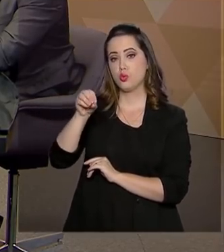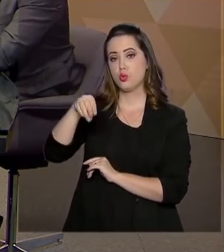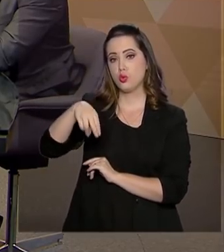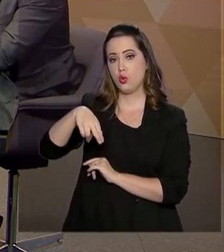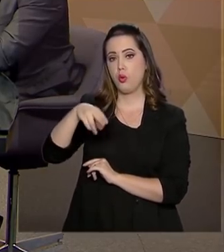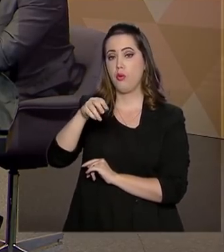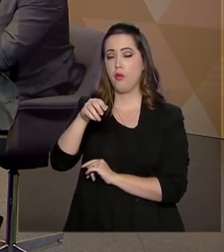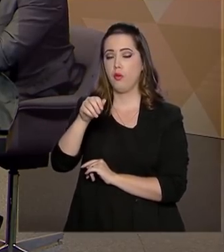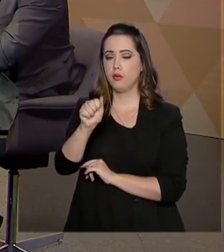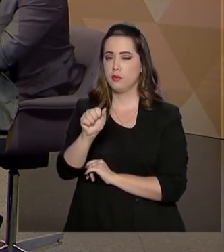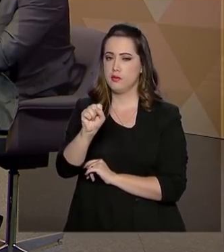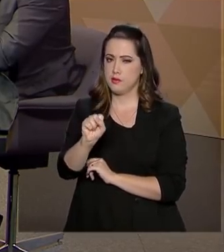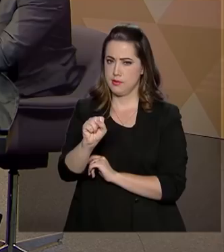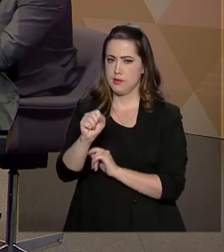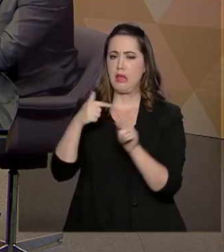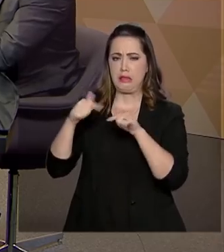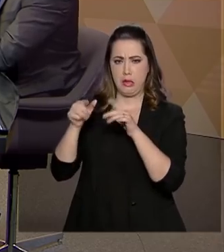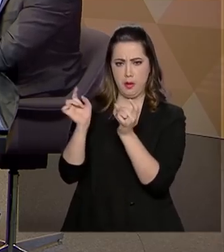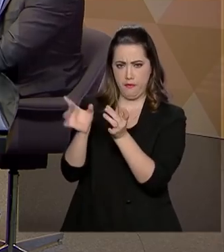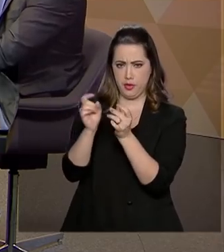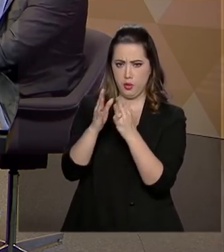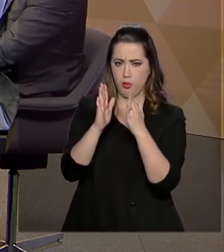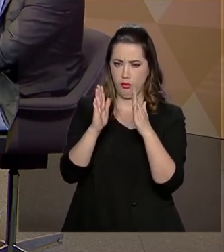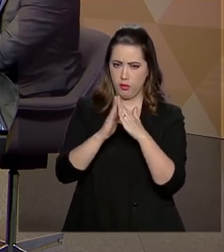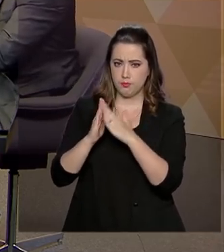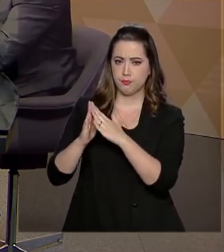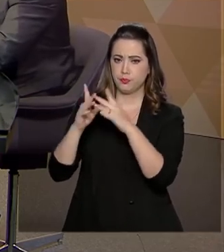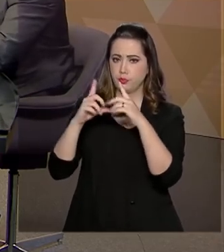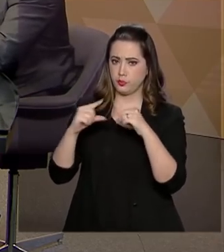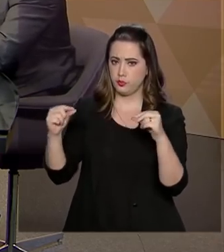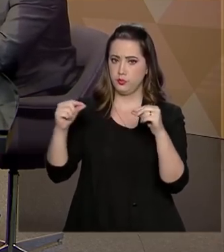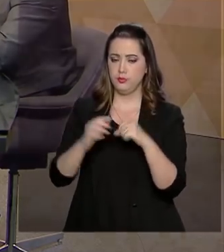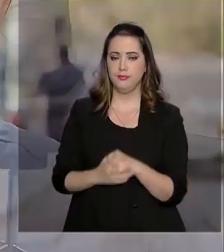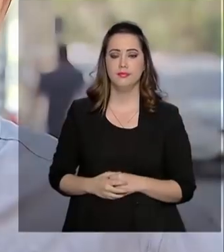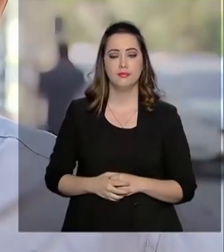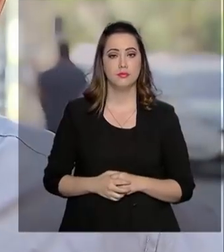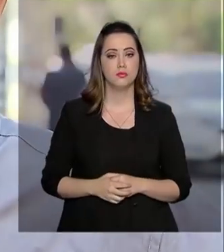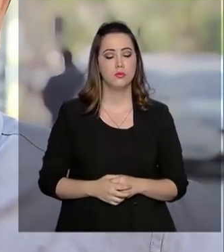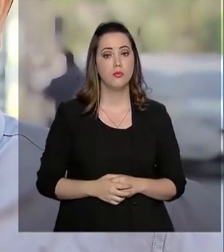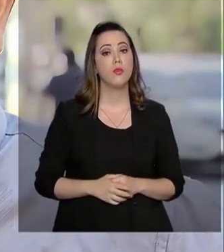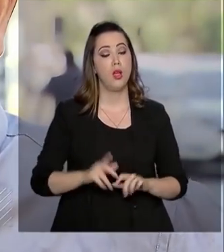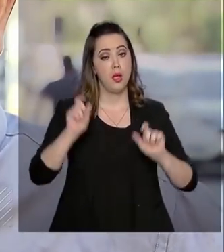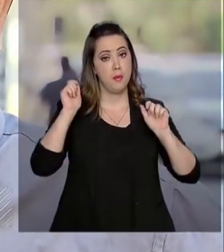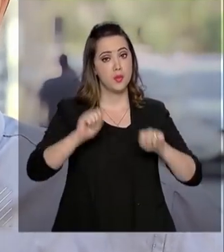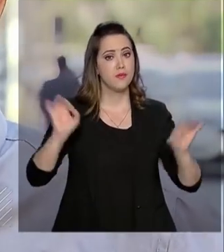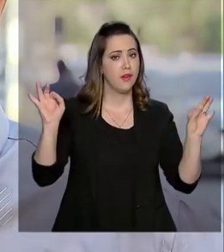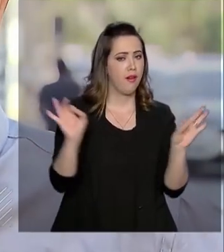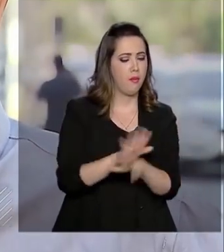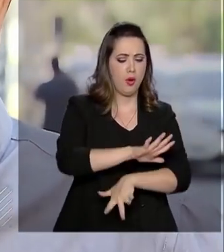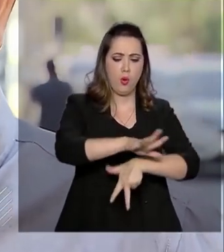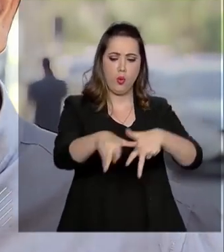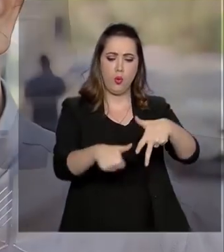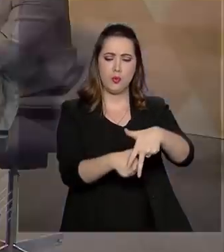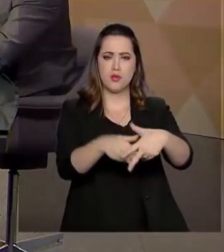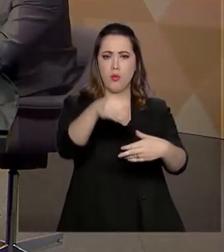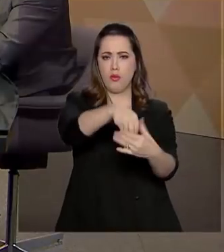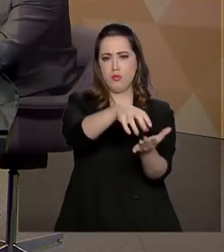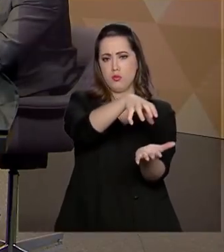corretor de imóveis aqui de Brasília. Vamos acompanhar. É possível acabar com a corrupção nos órgãos públicos?